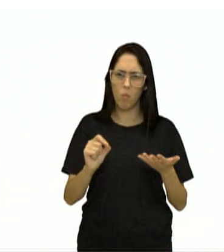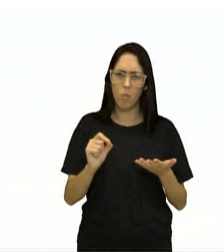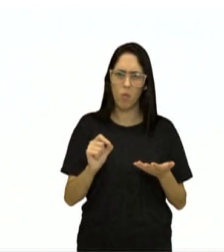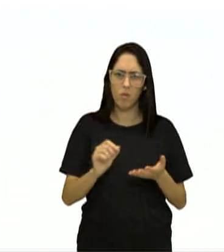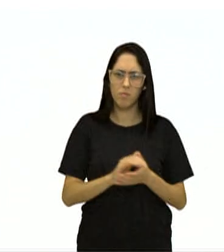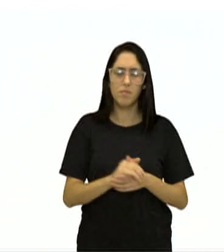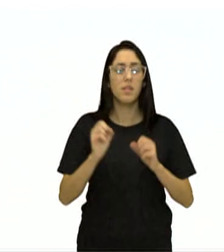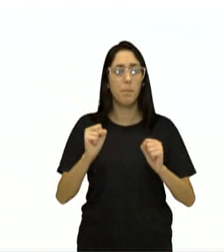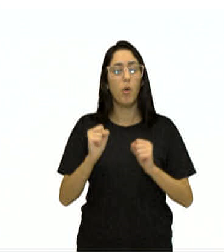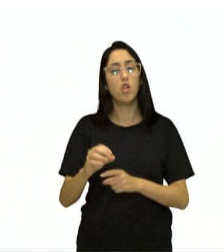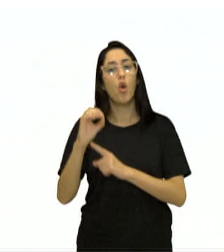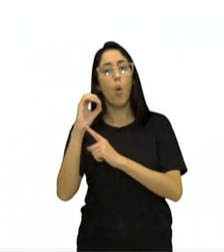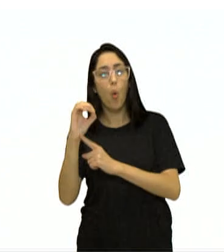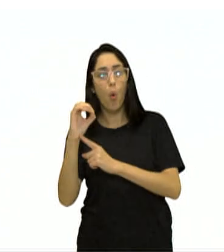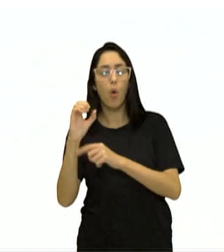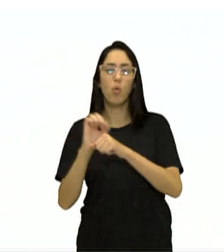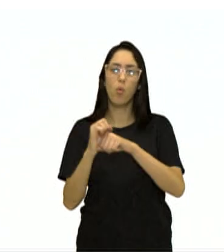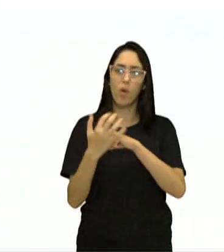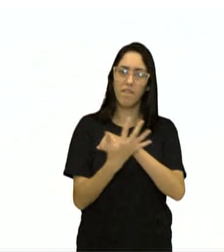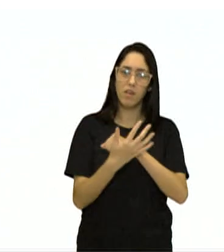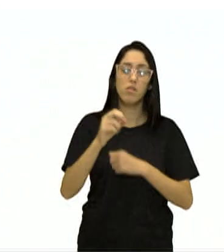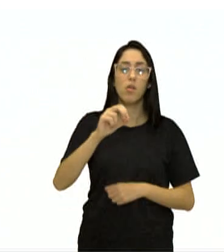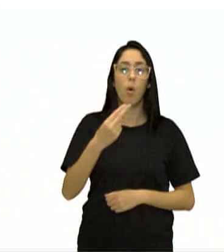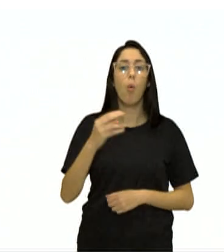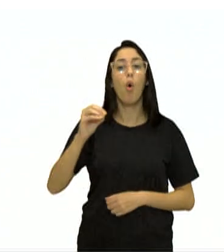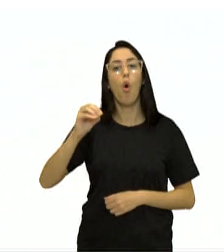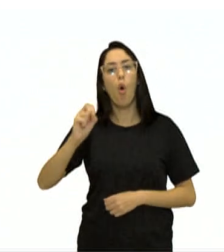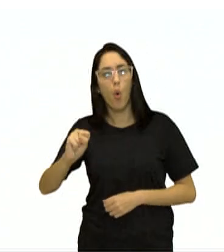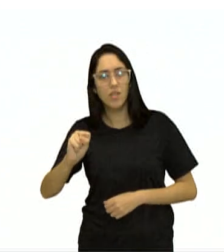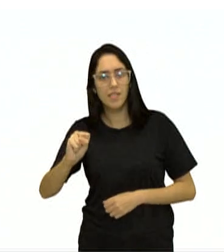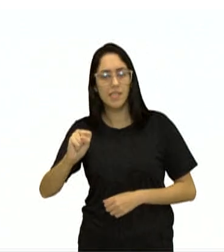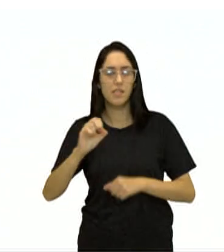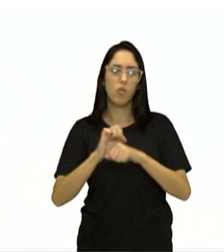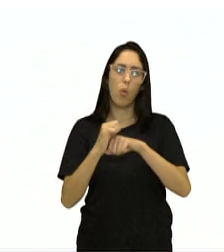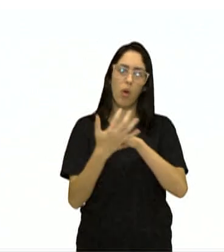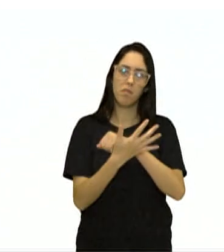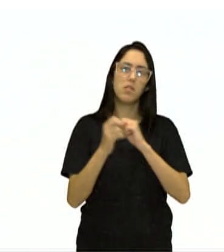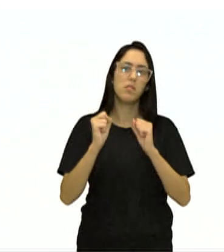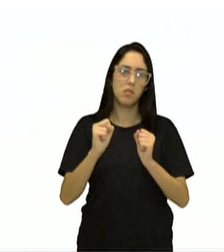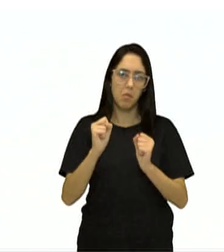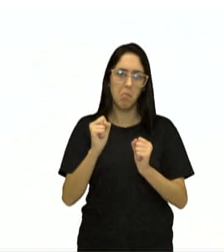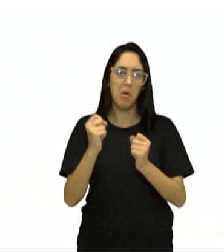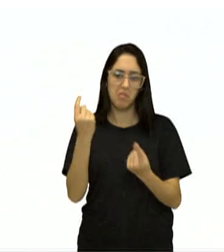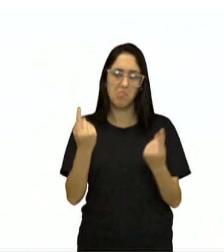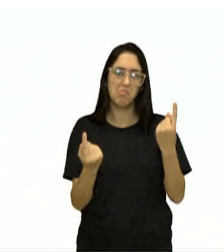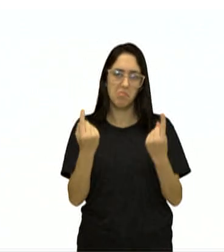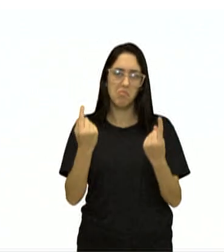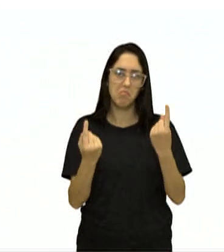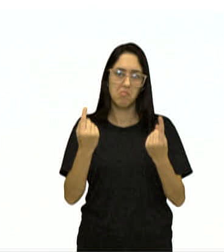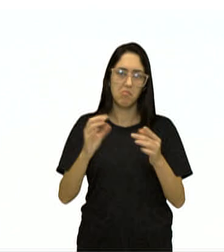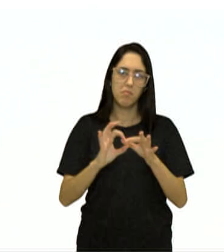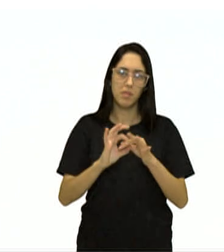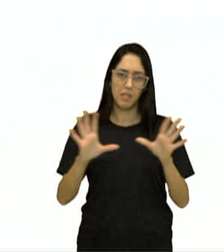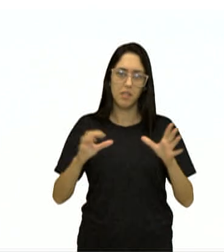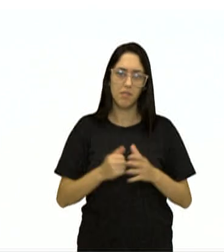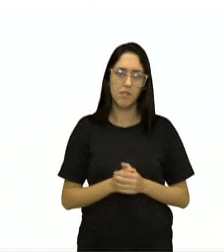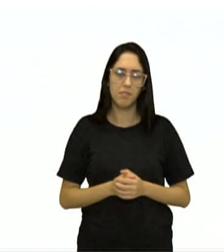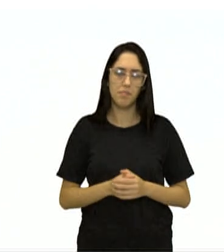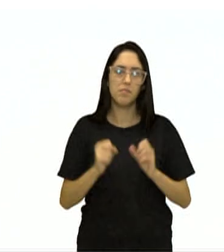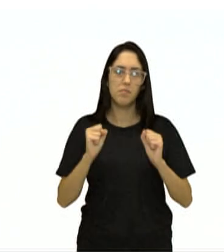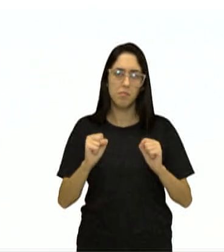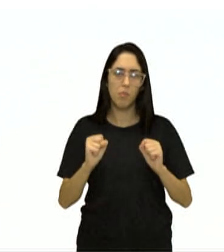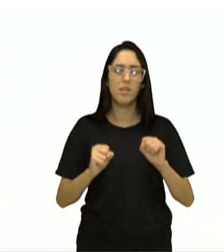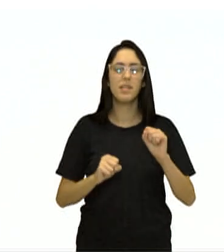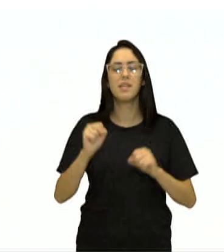coronavírus ou os coronavírus. Então, tem para os dois números esse substantivo vale. Singular,